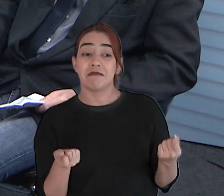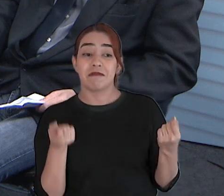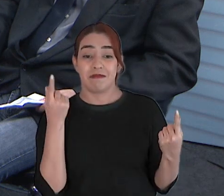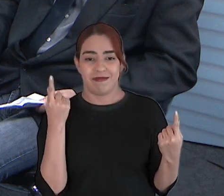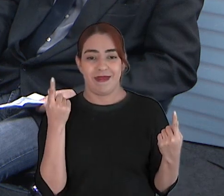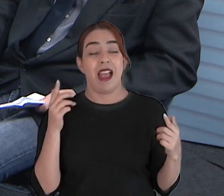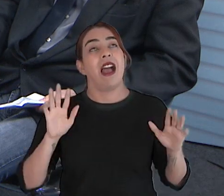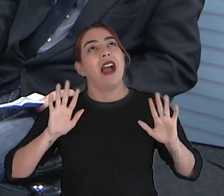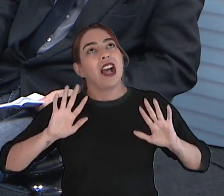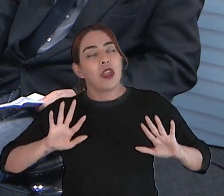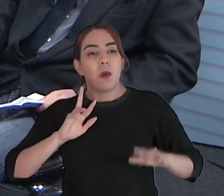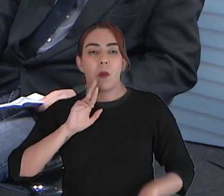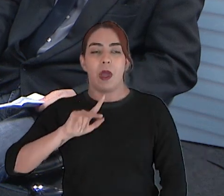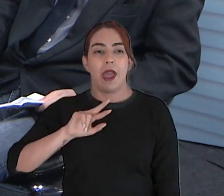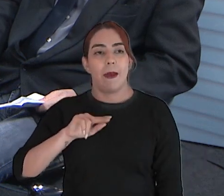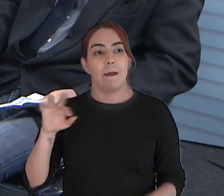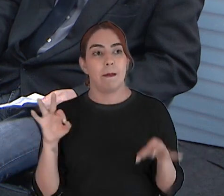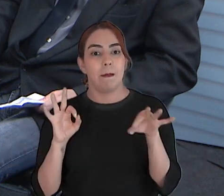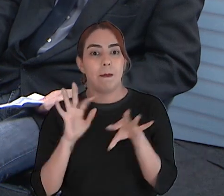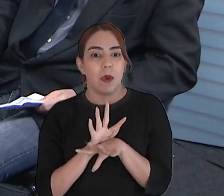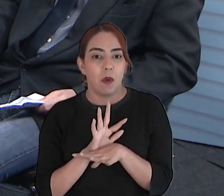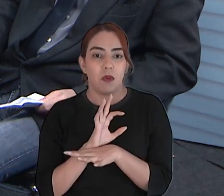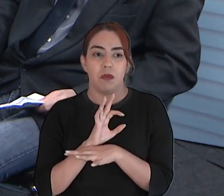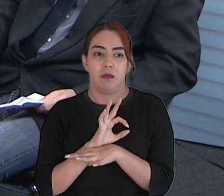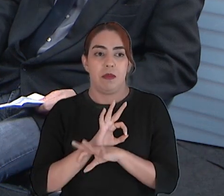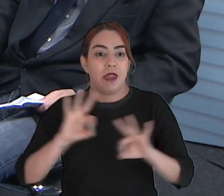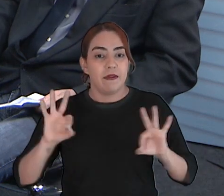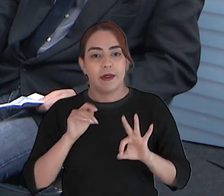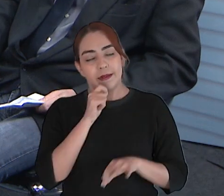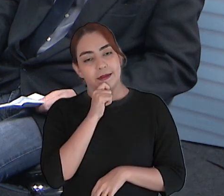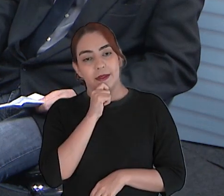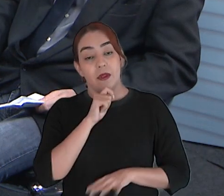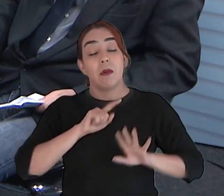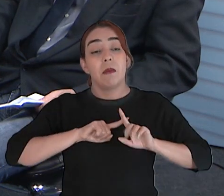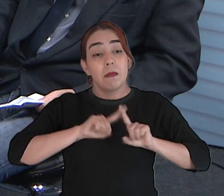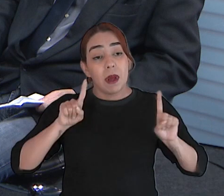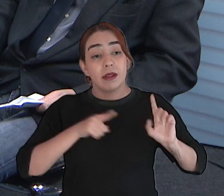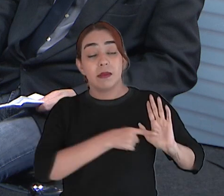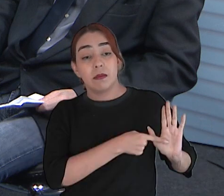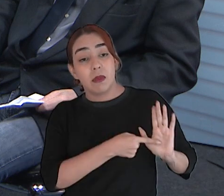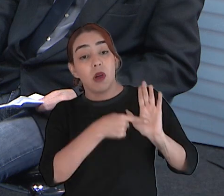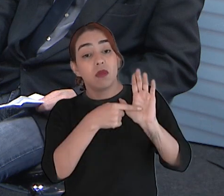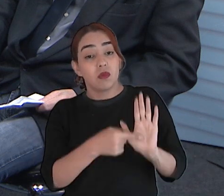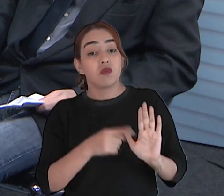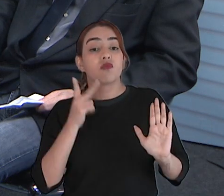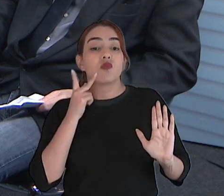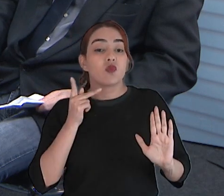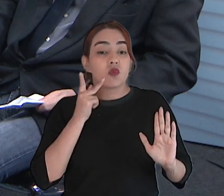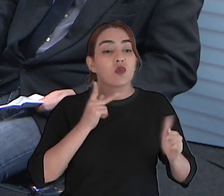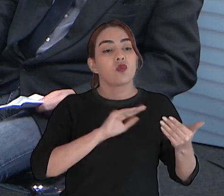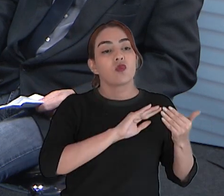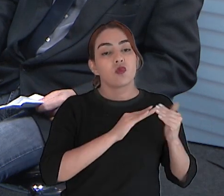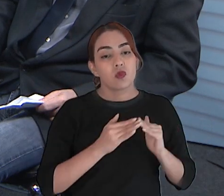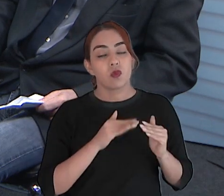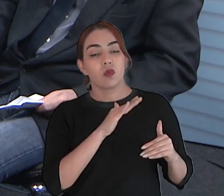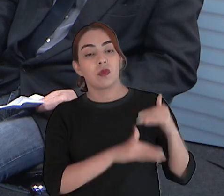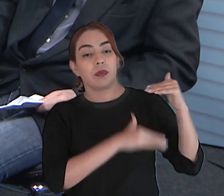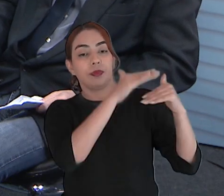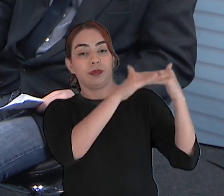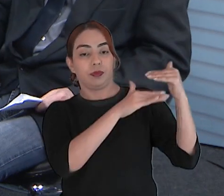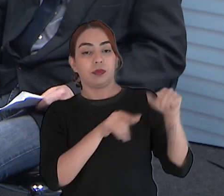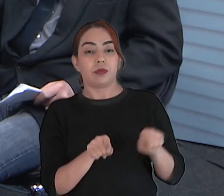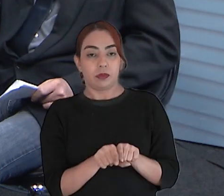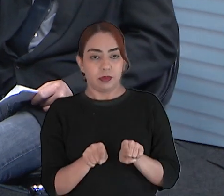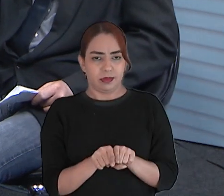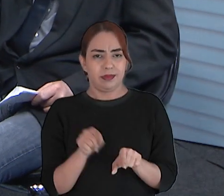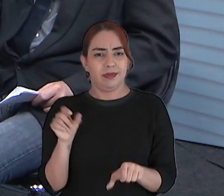mil maravilhas não mas a gente precisa mostrar esse lado e inclusive o que avançou o que está sem avançar e a cidade cresceu e a gente tem